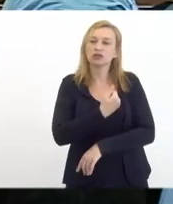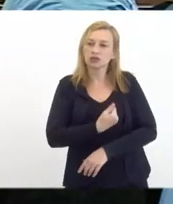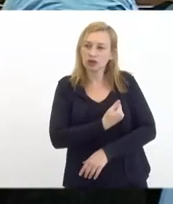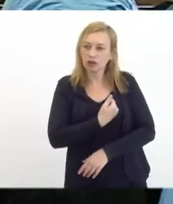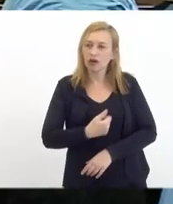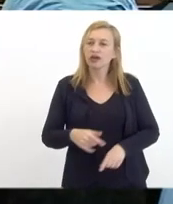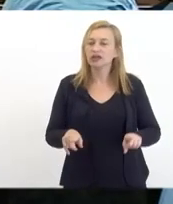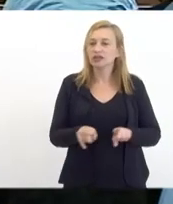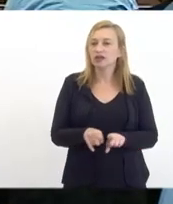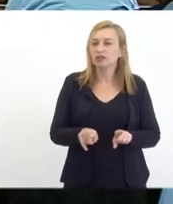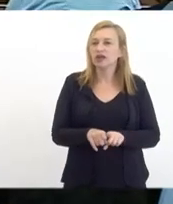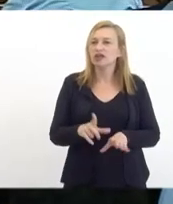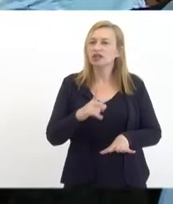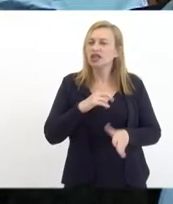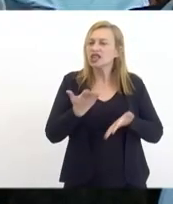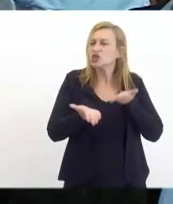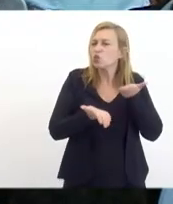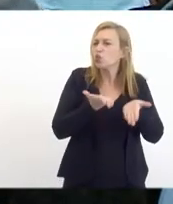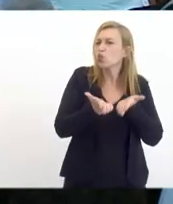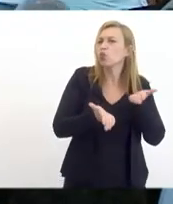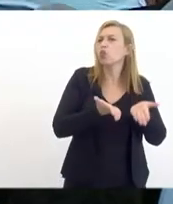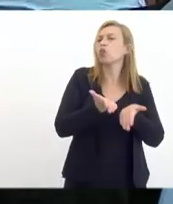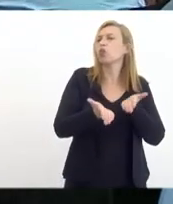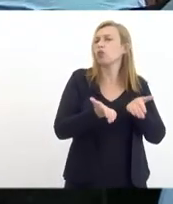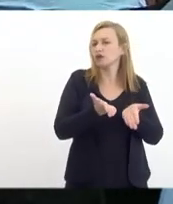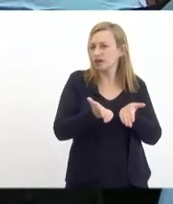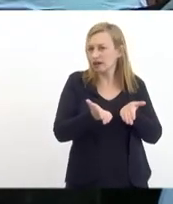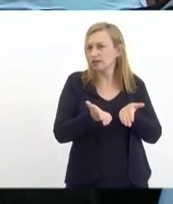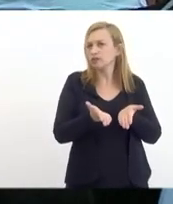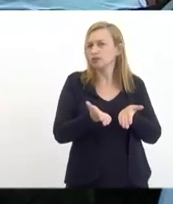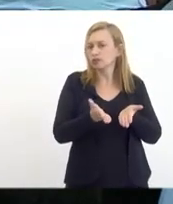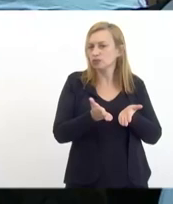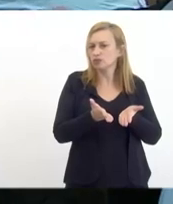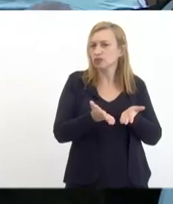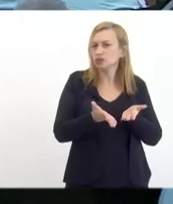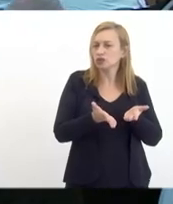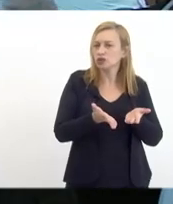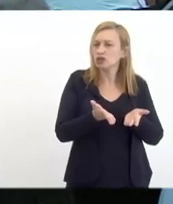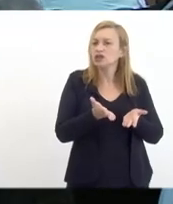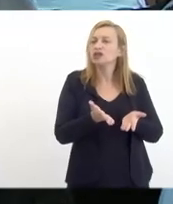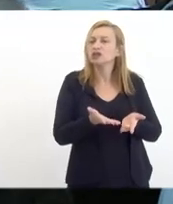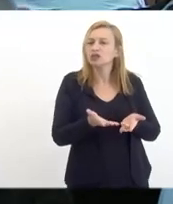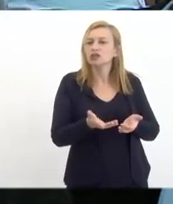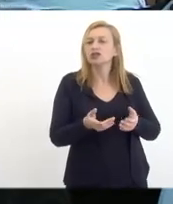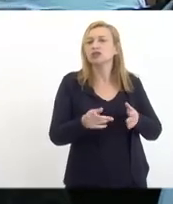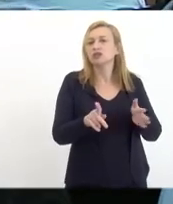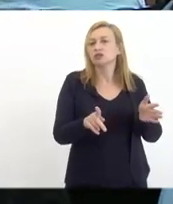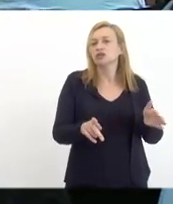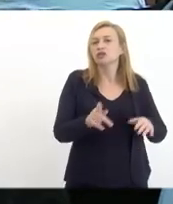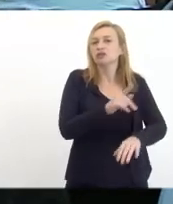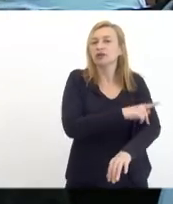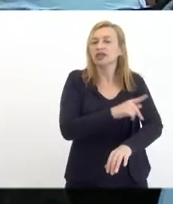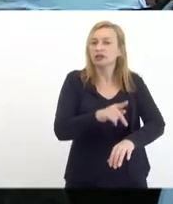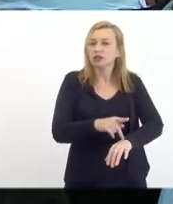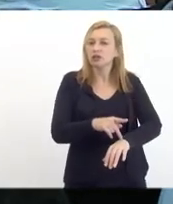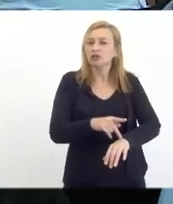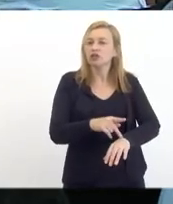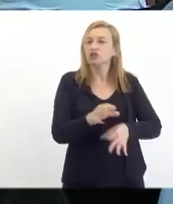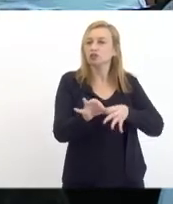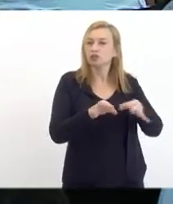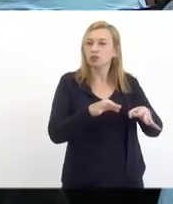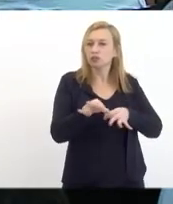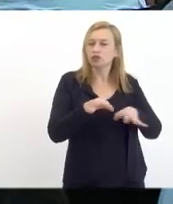na verdade existe esse cuidado na elaboração dos projetos pedagógicos dos cursos os cursos das